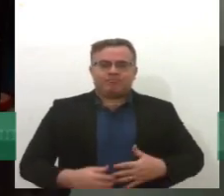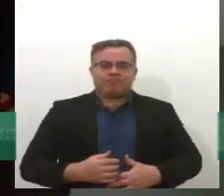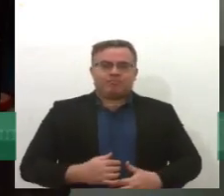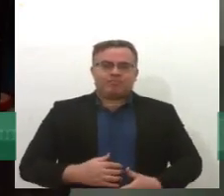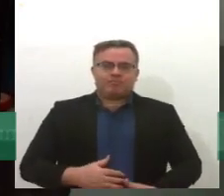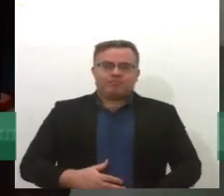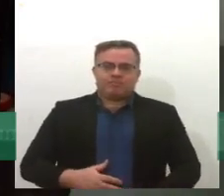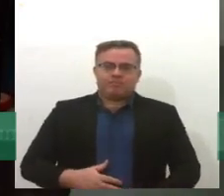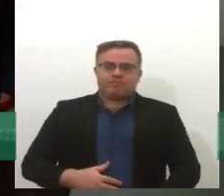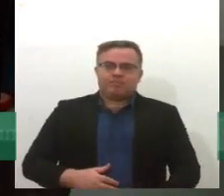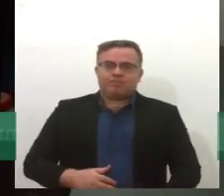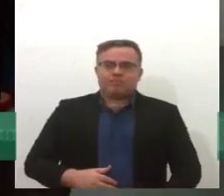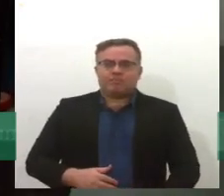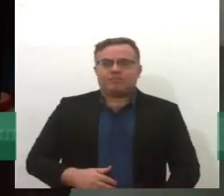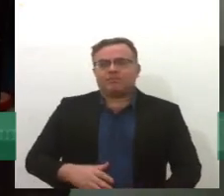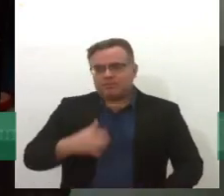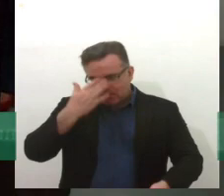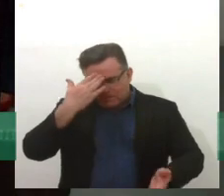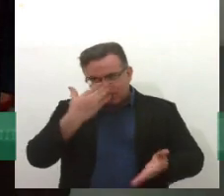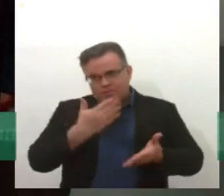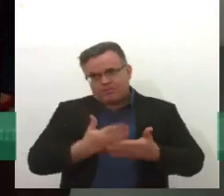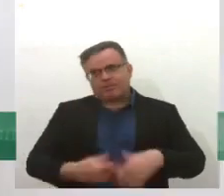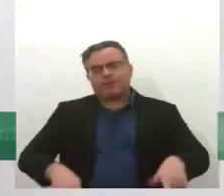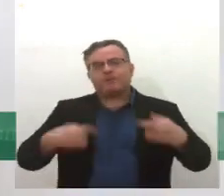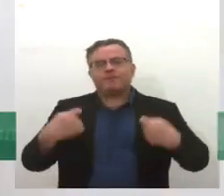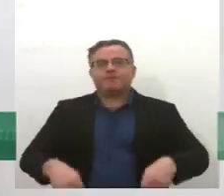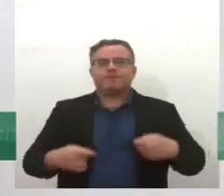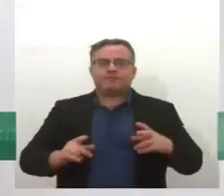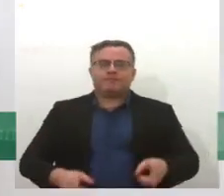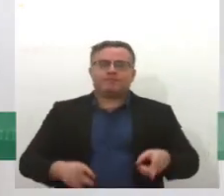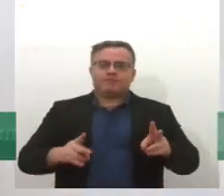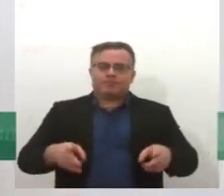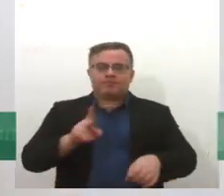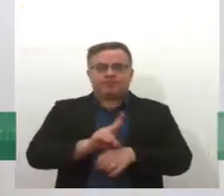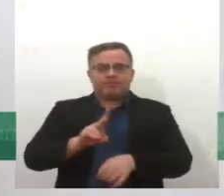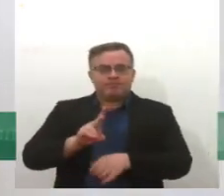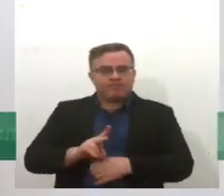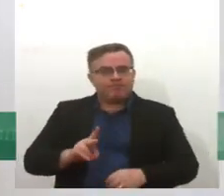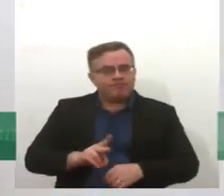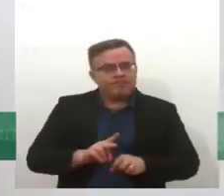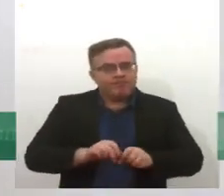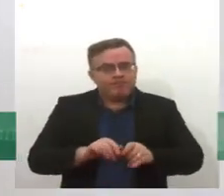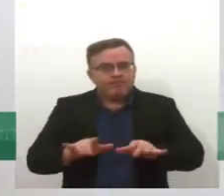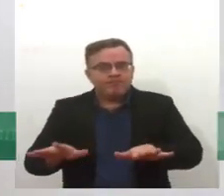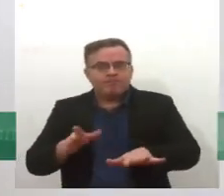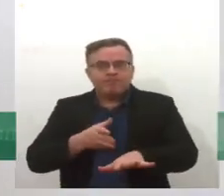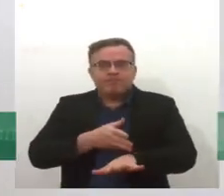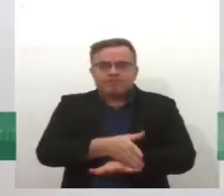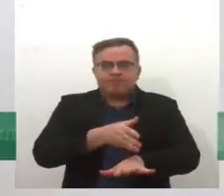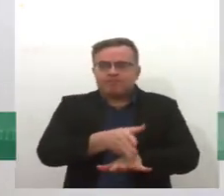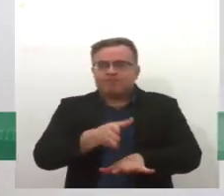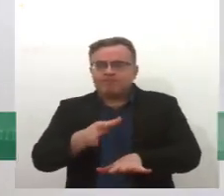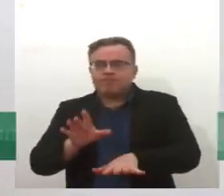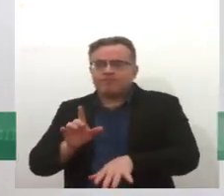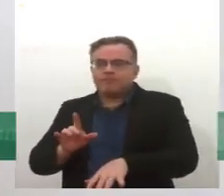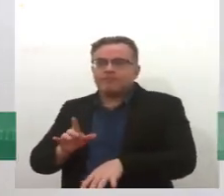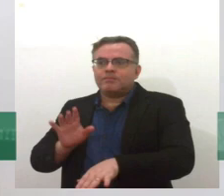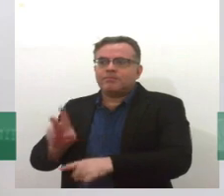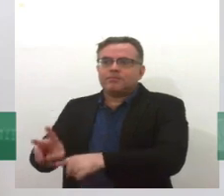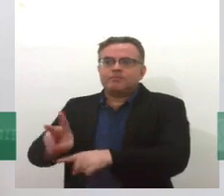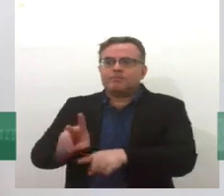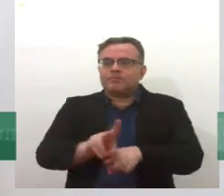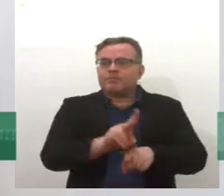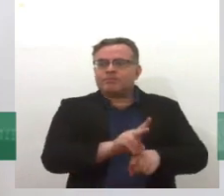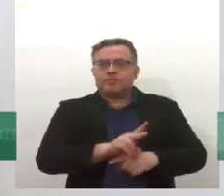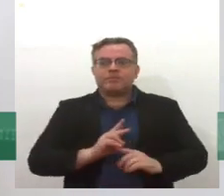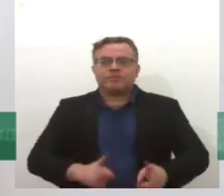Eu acredito que uma das nossas maiores necessidades é a manutenção de uma rede de atenção psicossocial fortalecida e